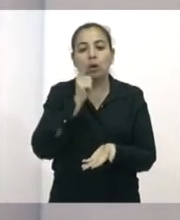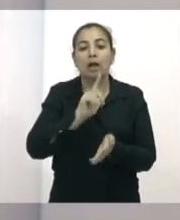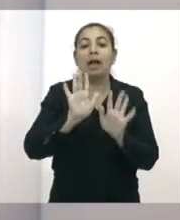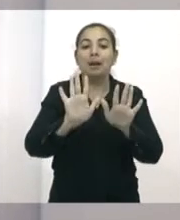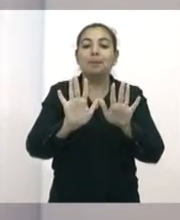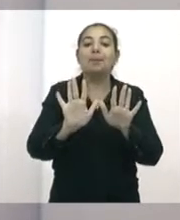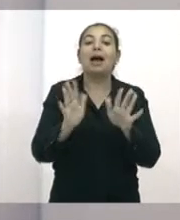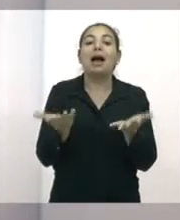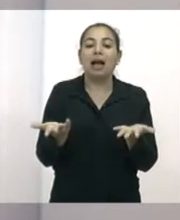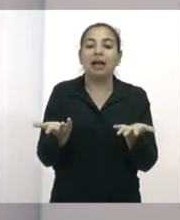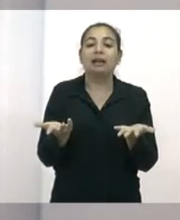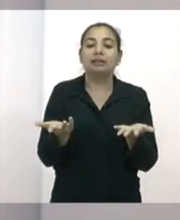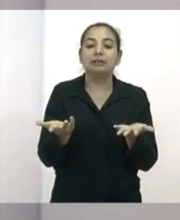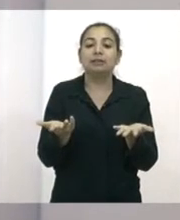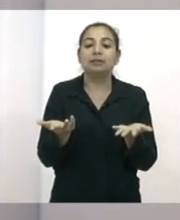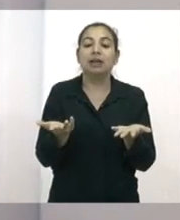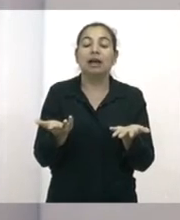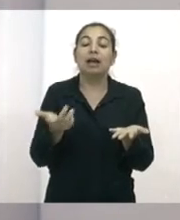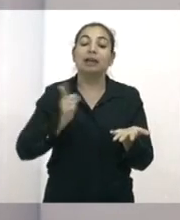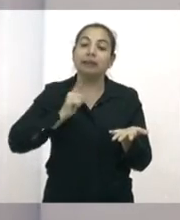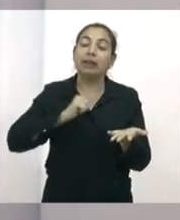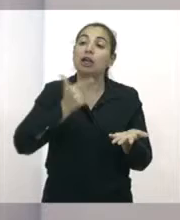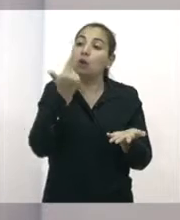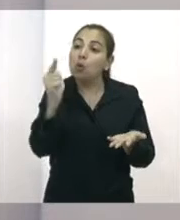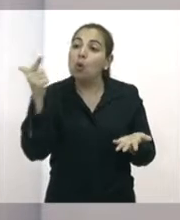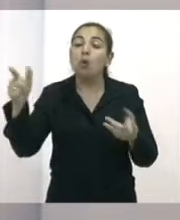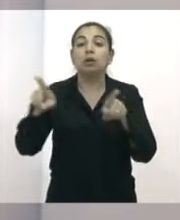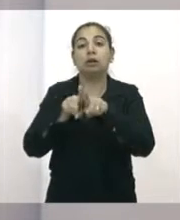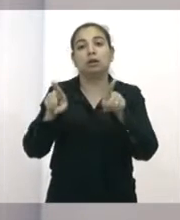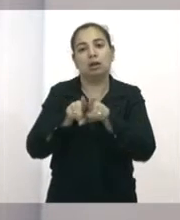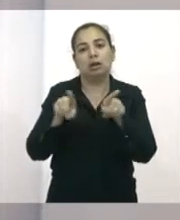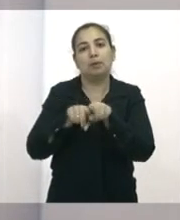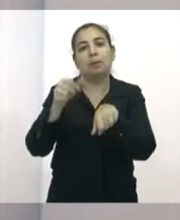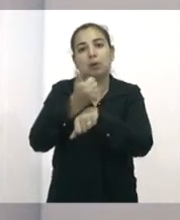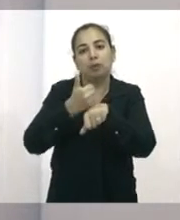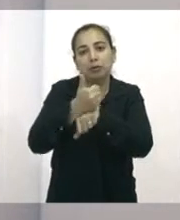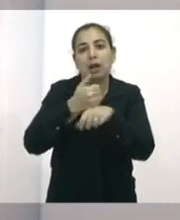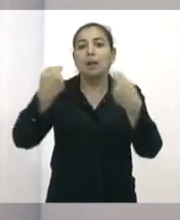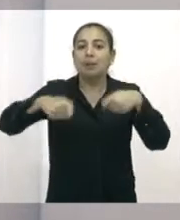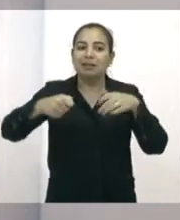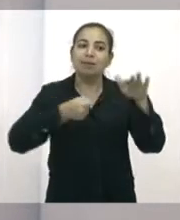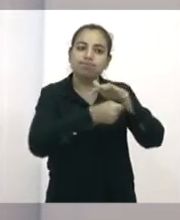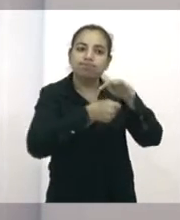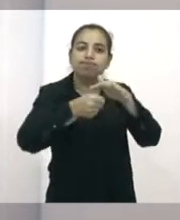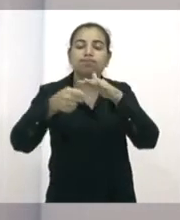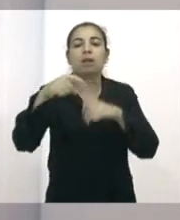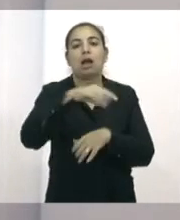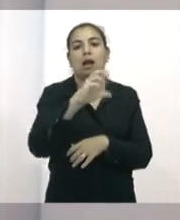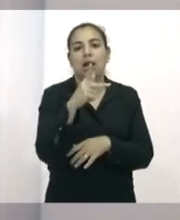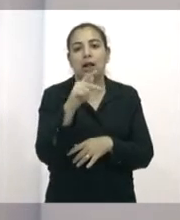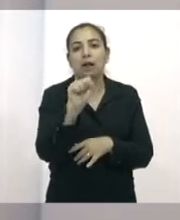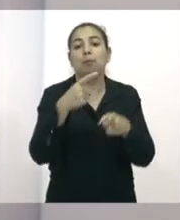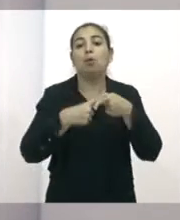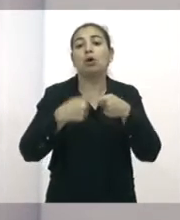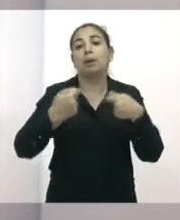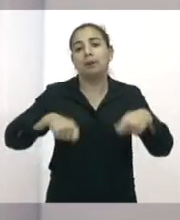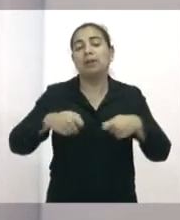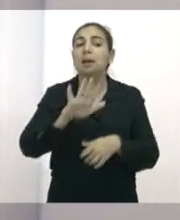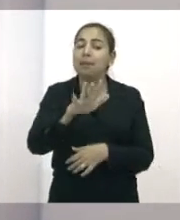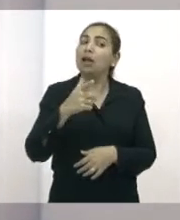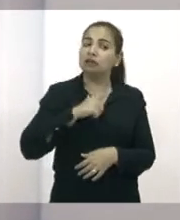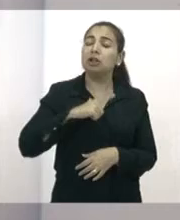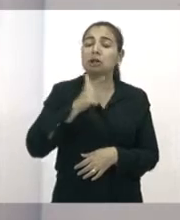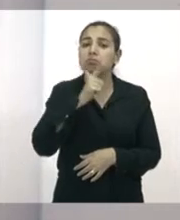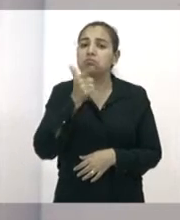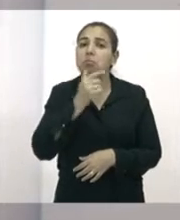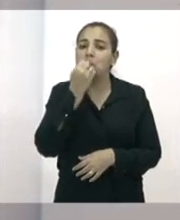como nós quiséssemos. Queríamos outras categorias profissionais, um maior número de profissionais, mas, de toda forma, já é alguma coisa. Então,